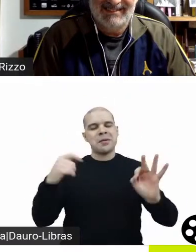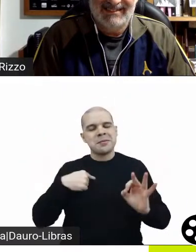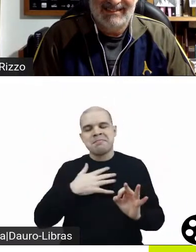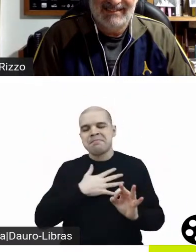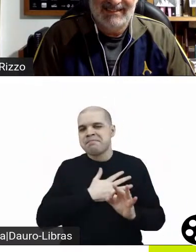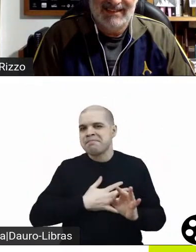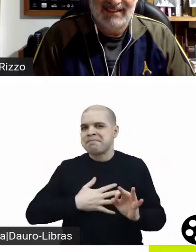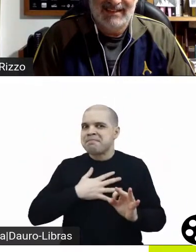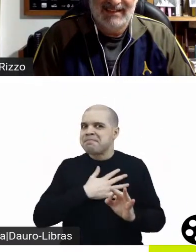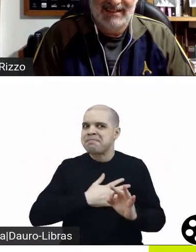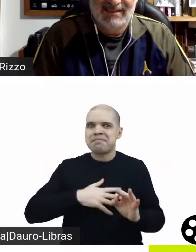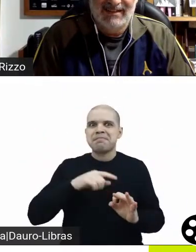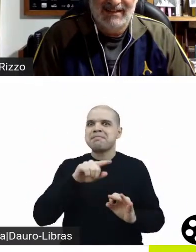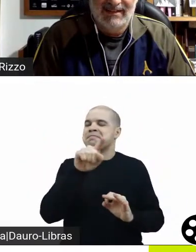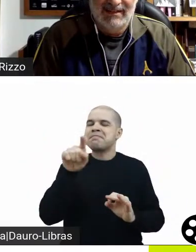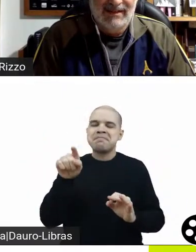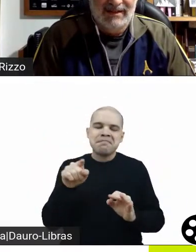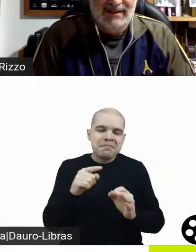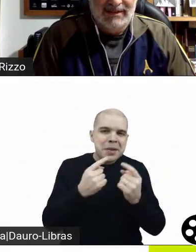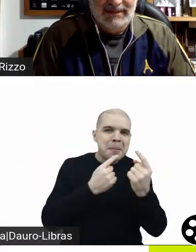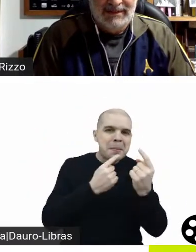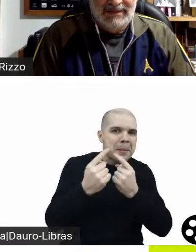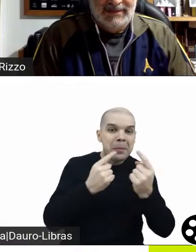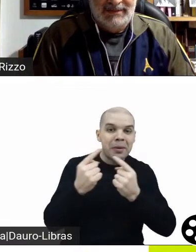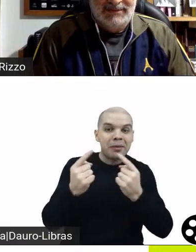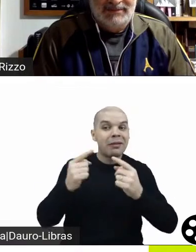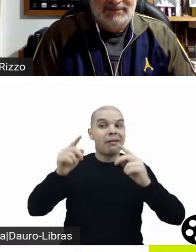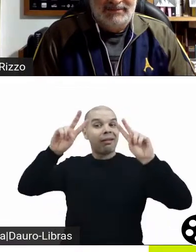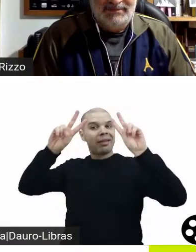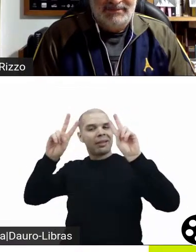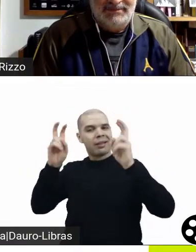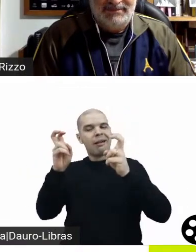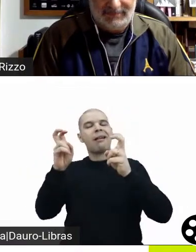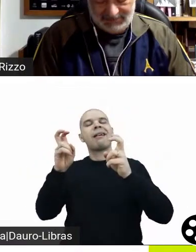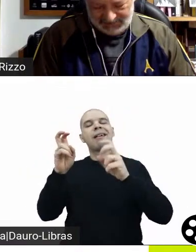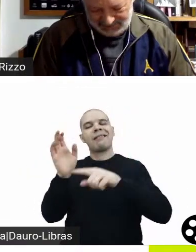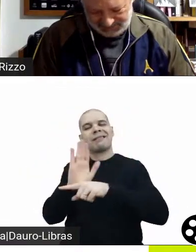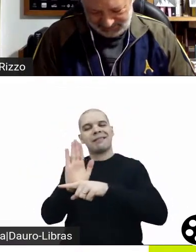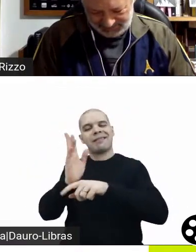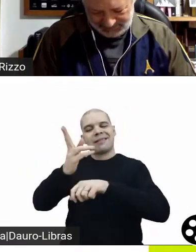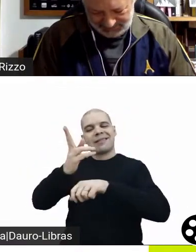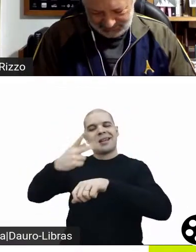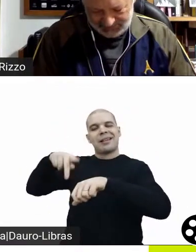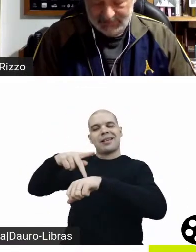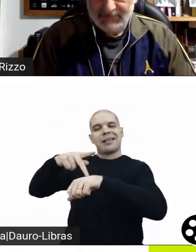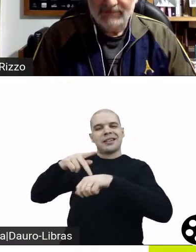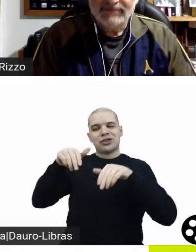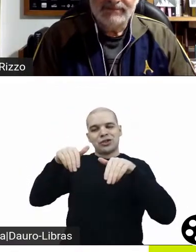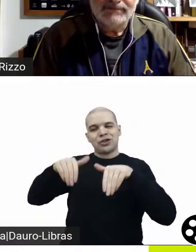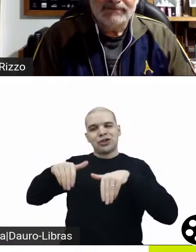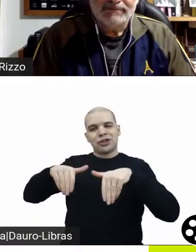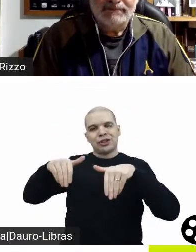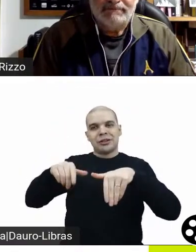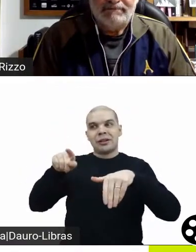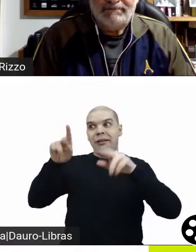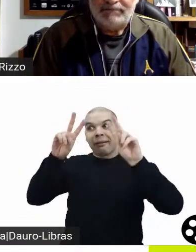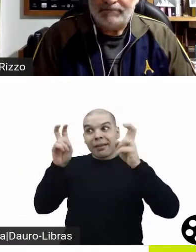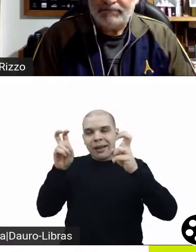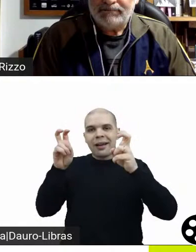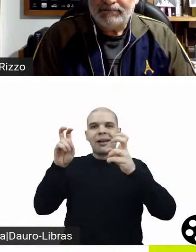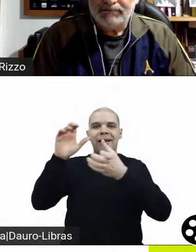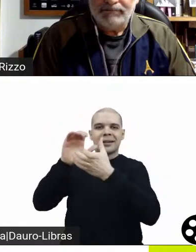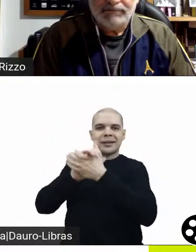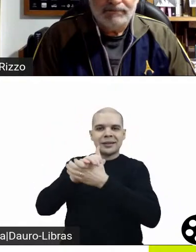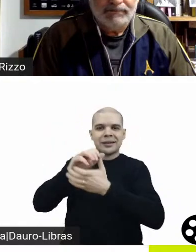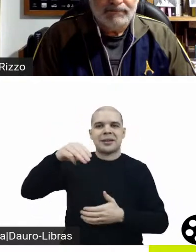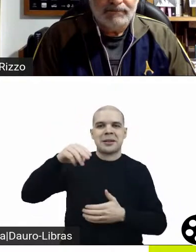conclua esse ciclo com um filme australiano, que é o Casamento de Muriel. E eu queria começar já com uma pergunta sobre o gênero do